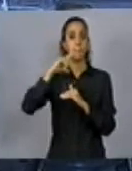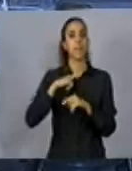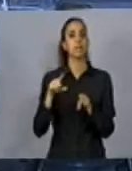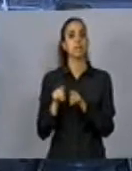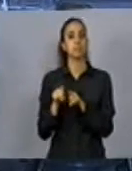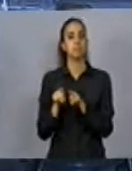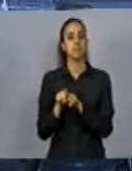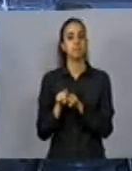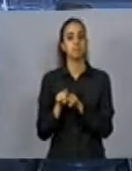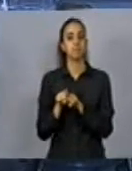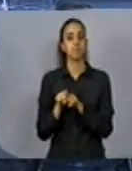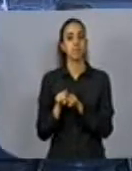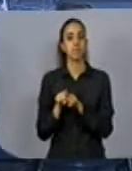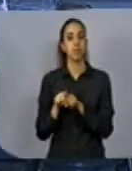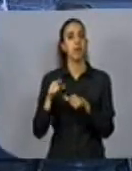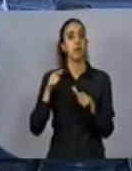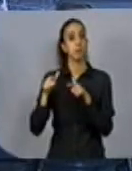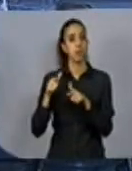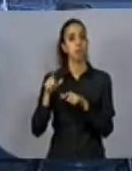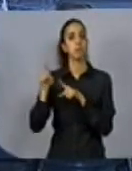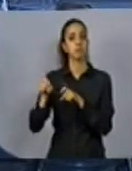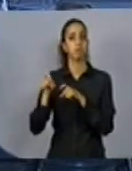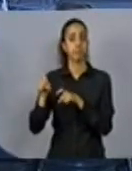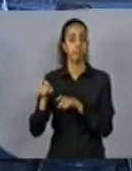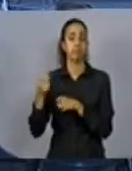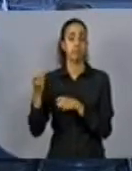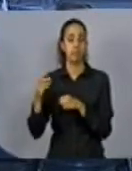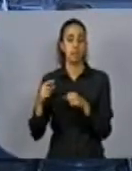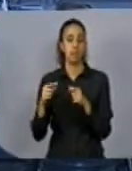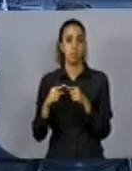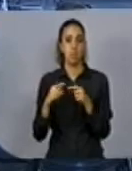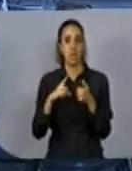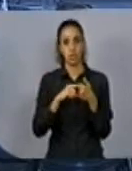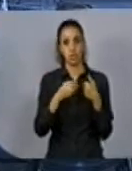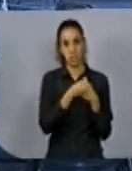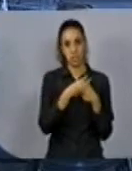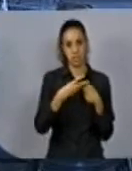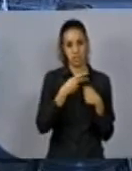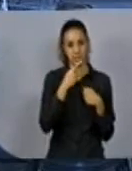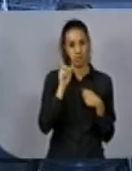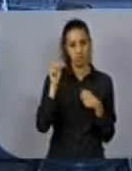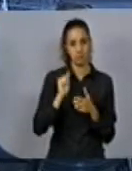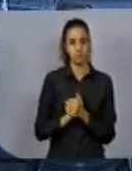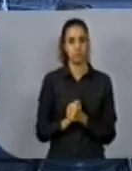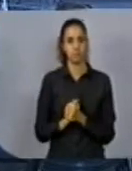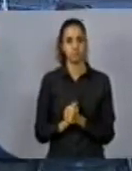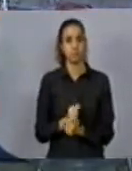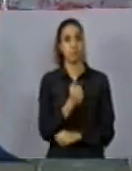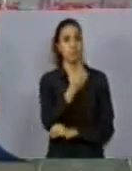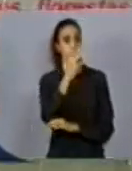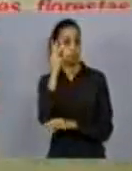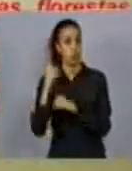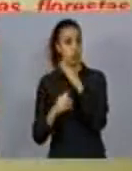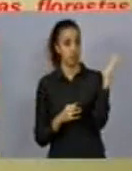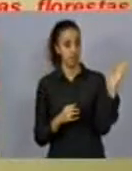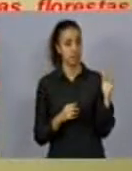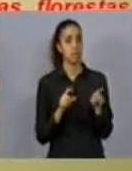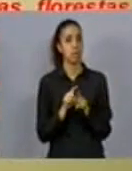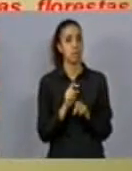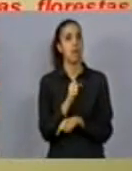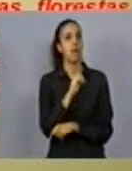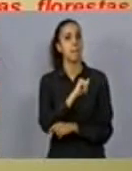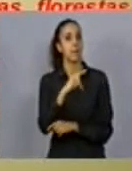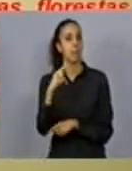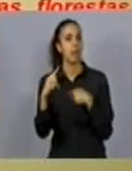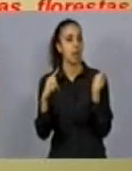contemplada por esse artigo 63. Bom, as florestas e essas APPs que nós discutimos